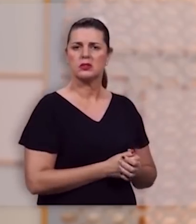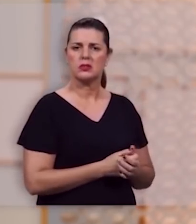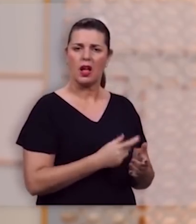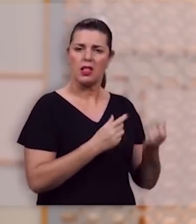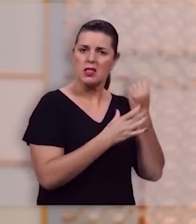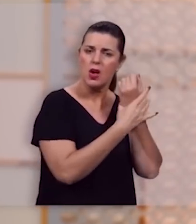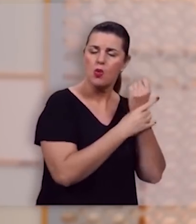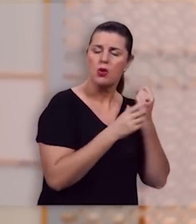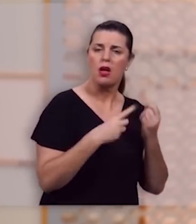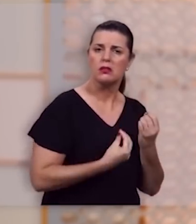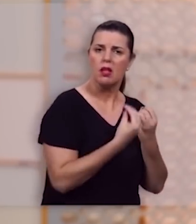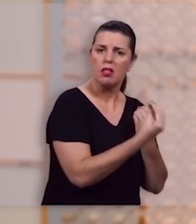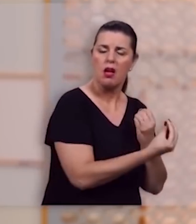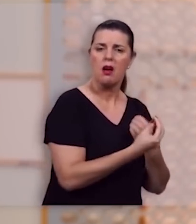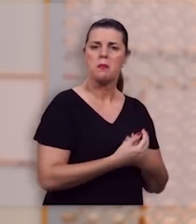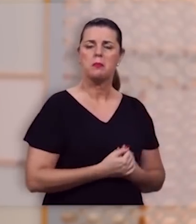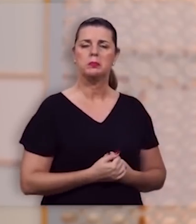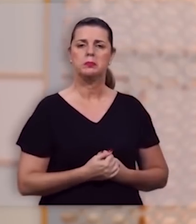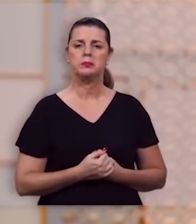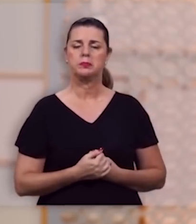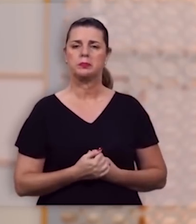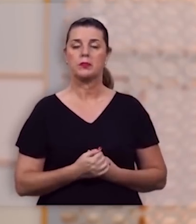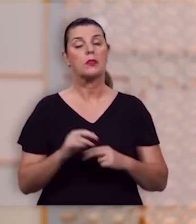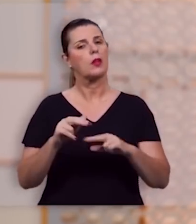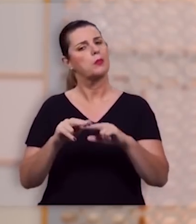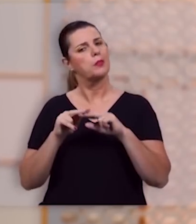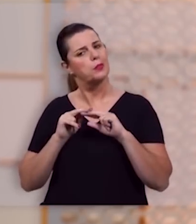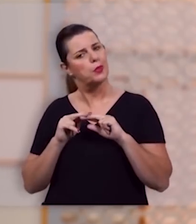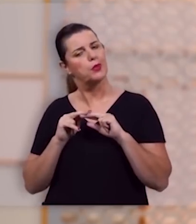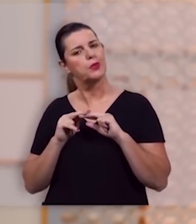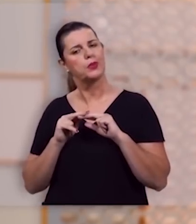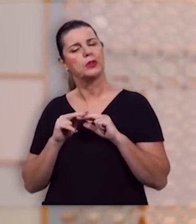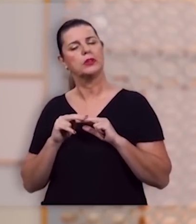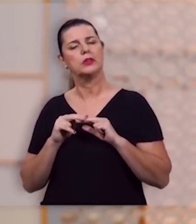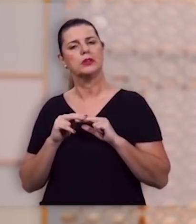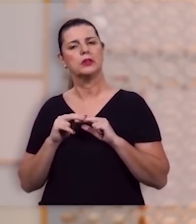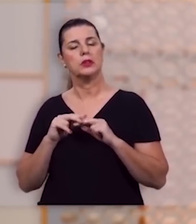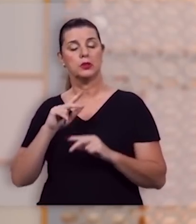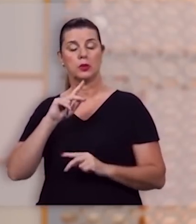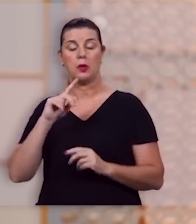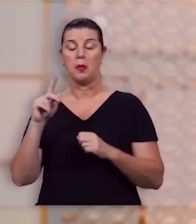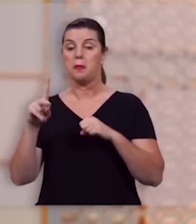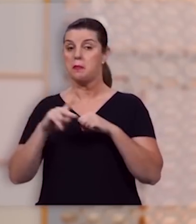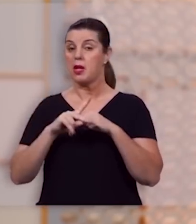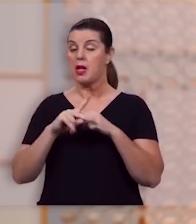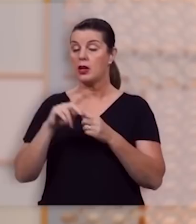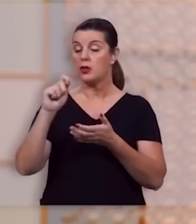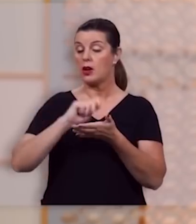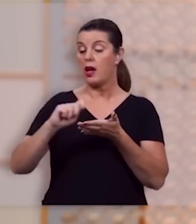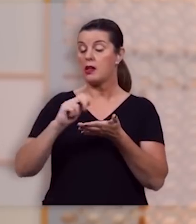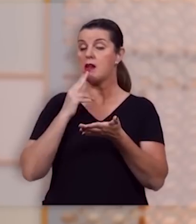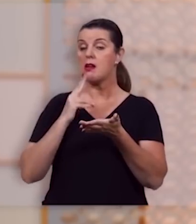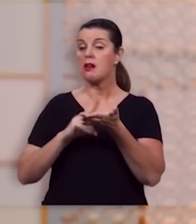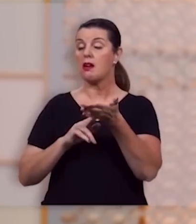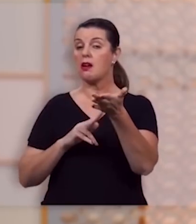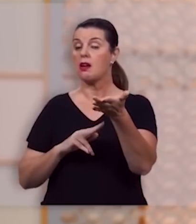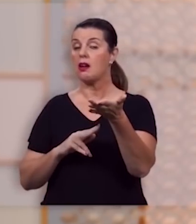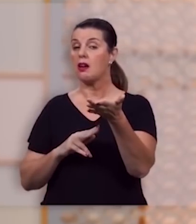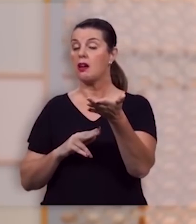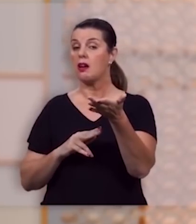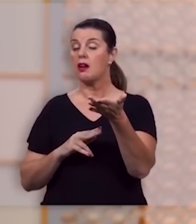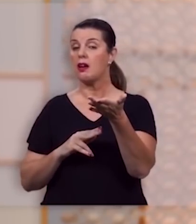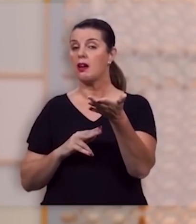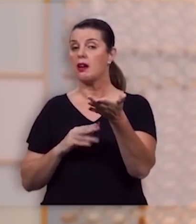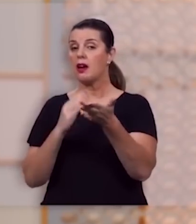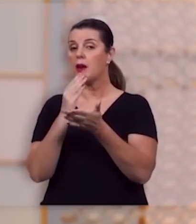segurança para ela é por isso que o apóstolo Pedro escrevendo a sua primeira carta no capítulo 3